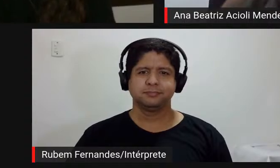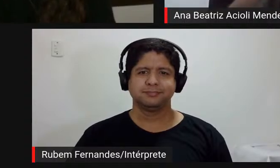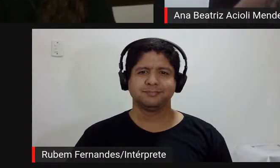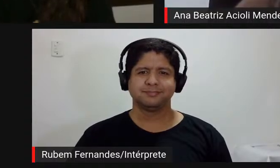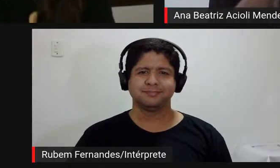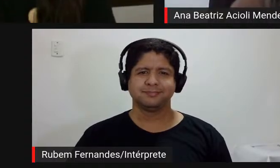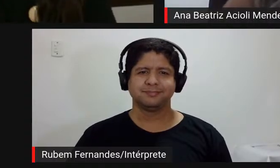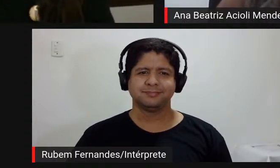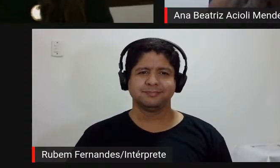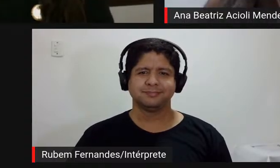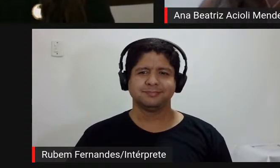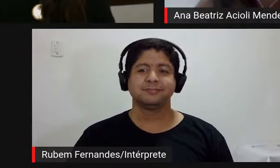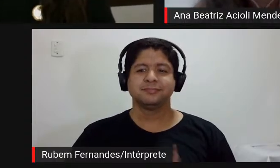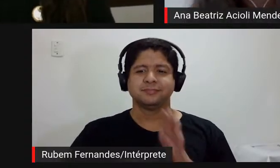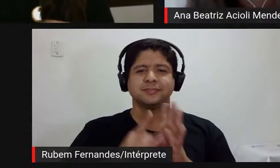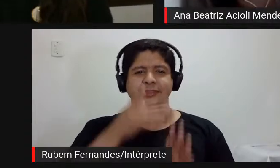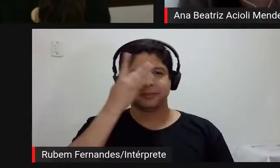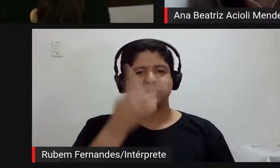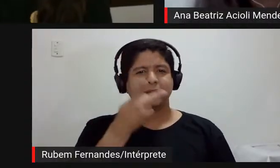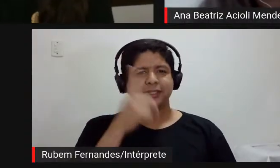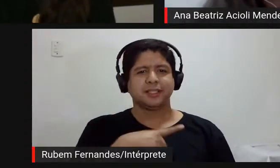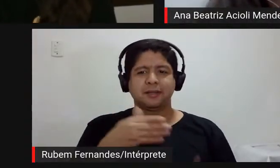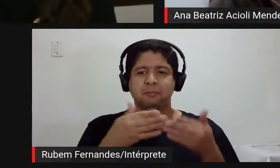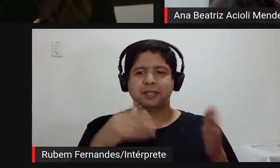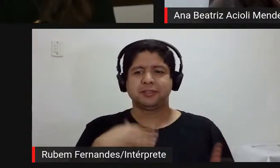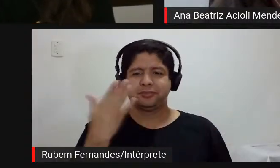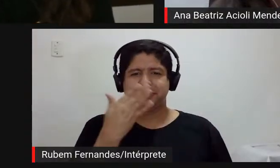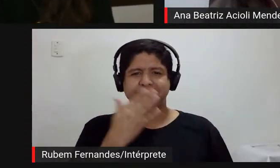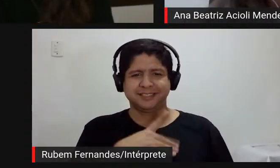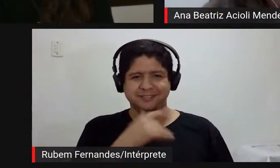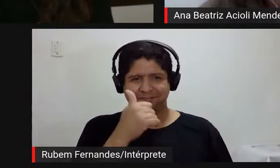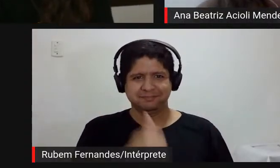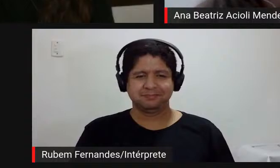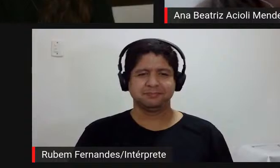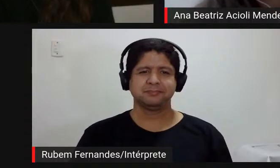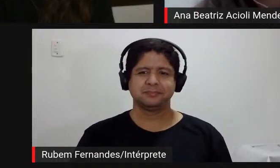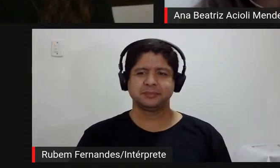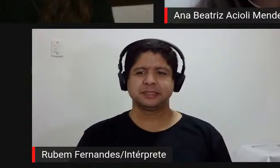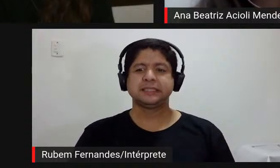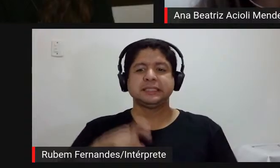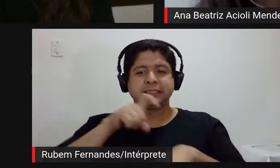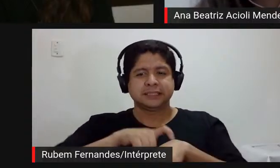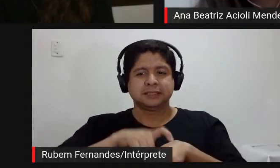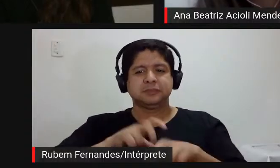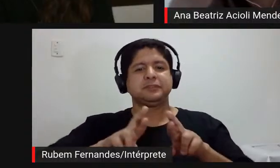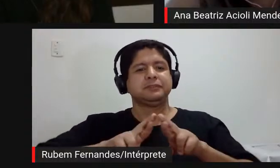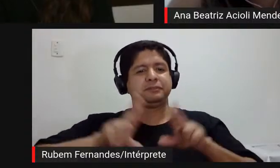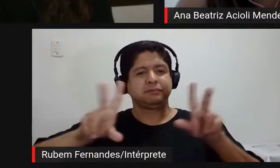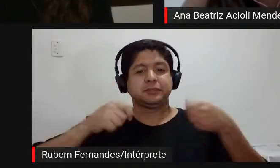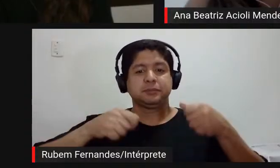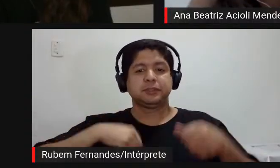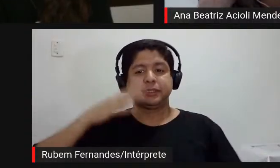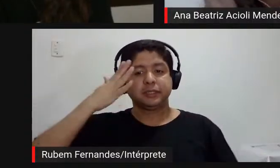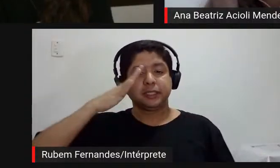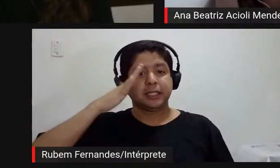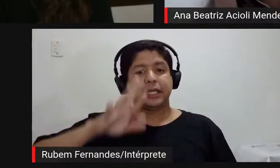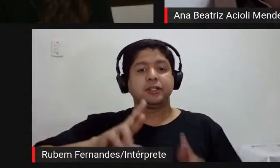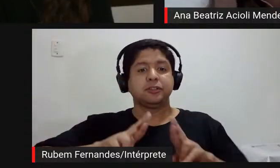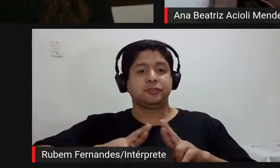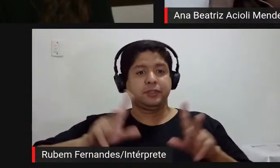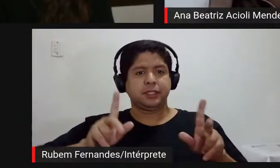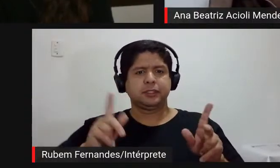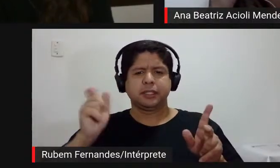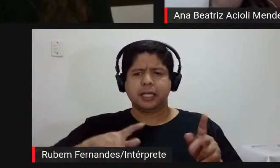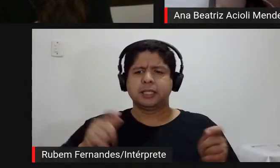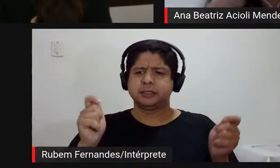comentou aqui já estava aberto não fui abrir comentou aqui são tempos diferentes entender também essa diferença será que é possível